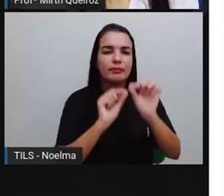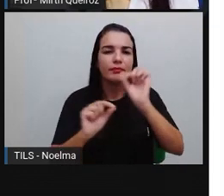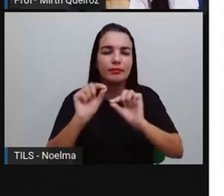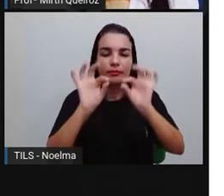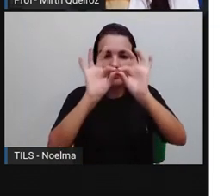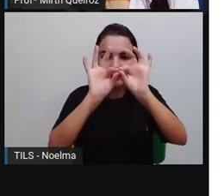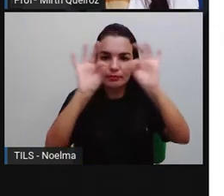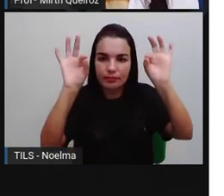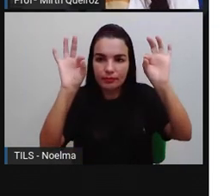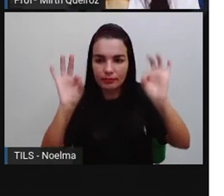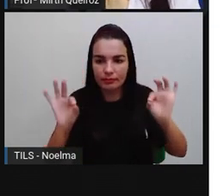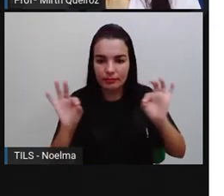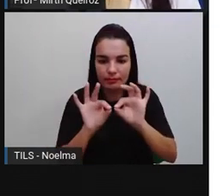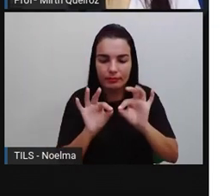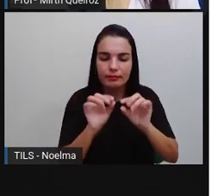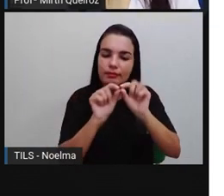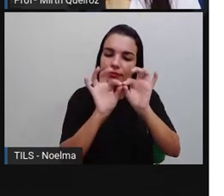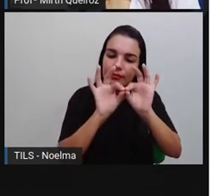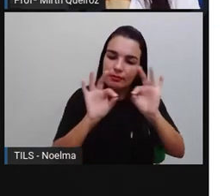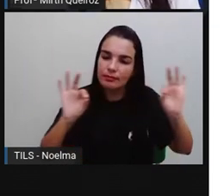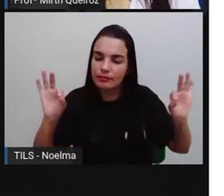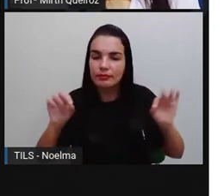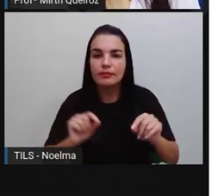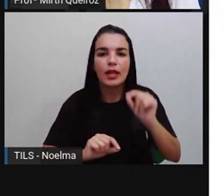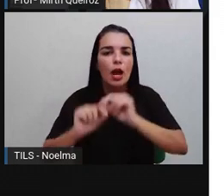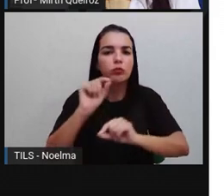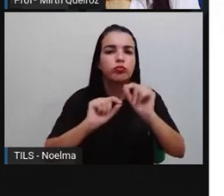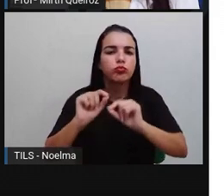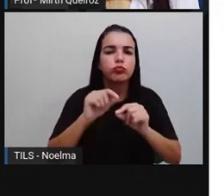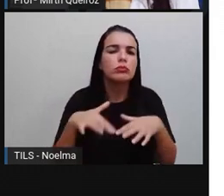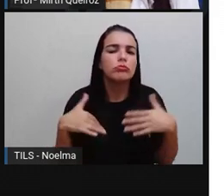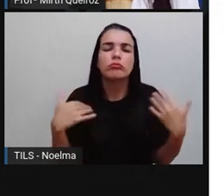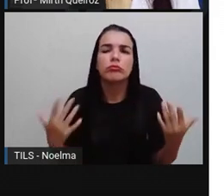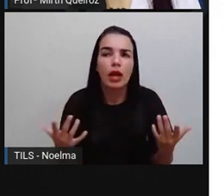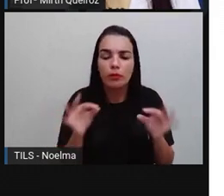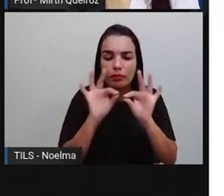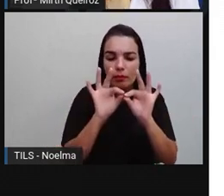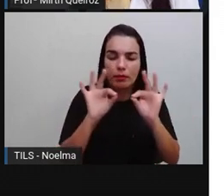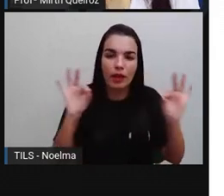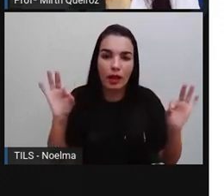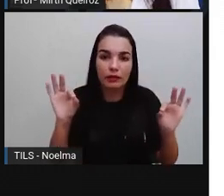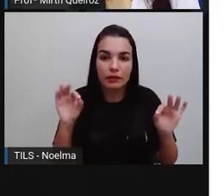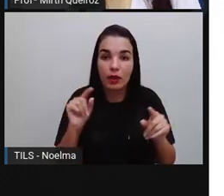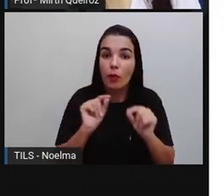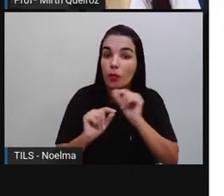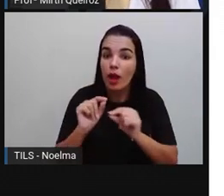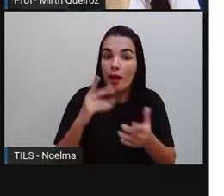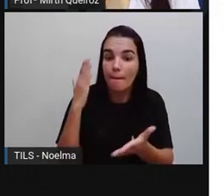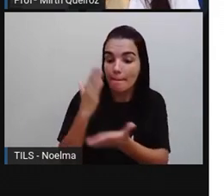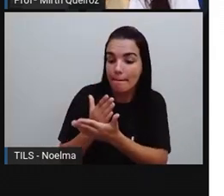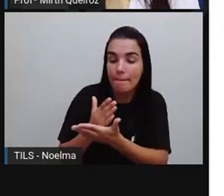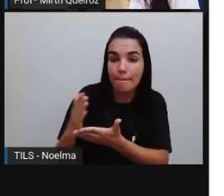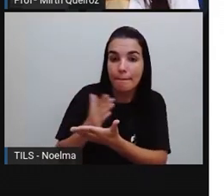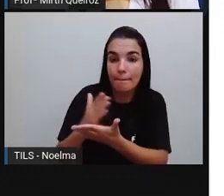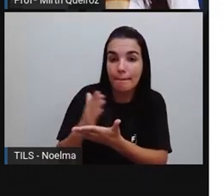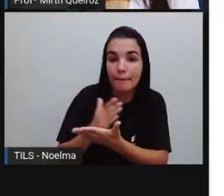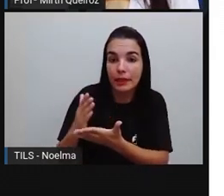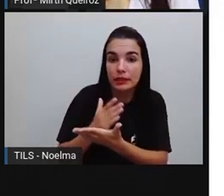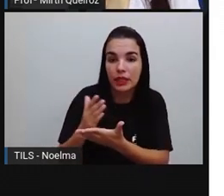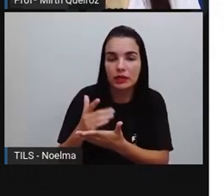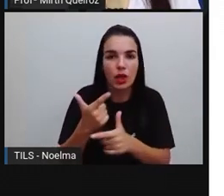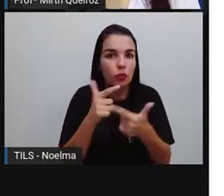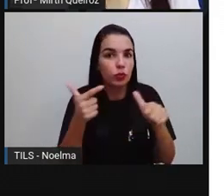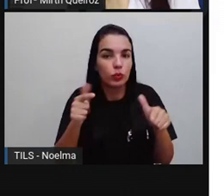segmentos de reta? Um segmento de reta é um pedaço de uma reta. A reta não faz